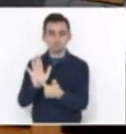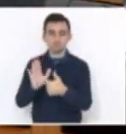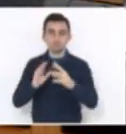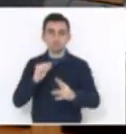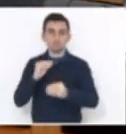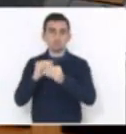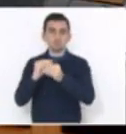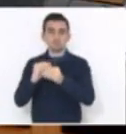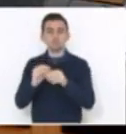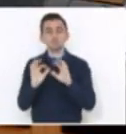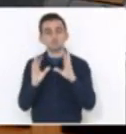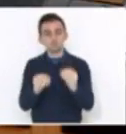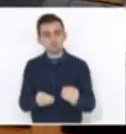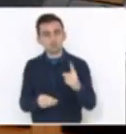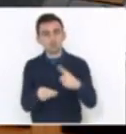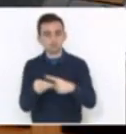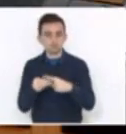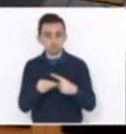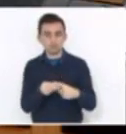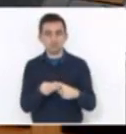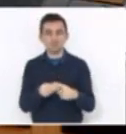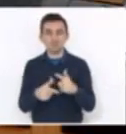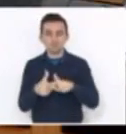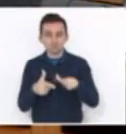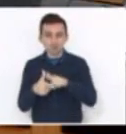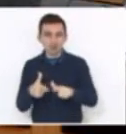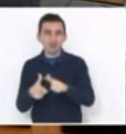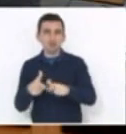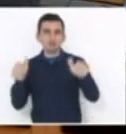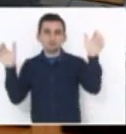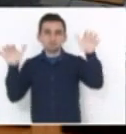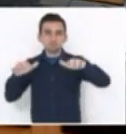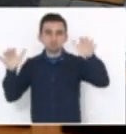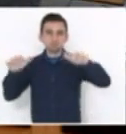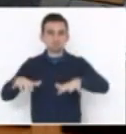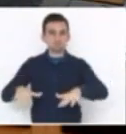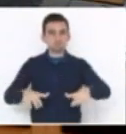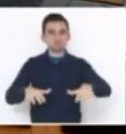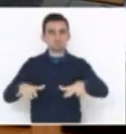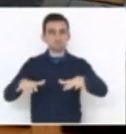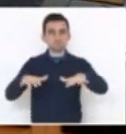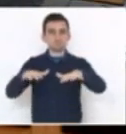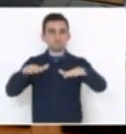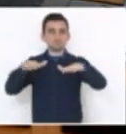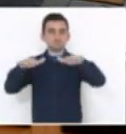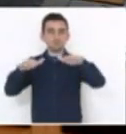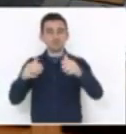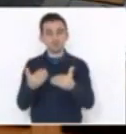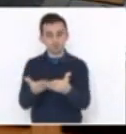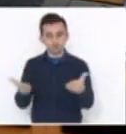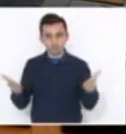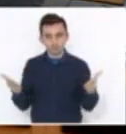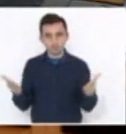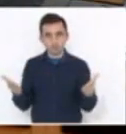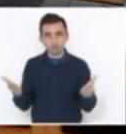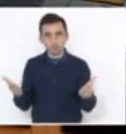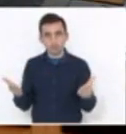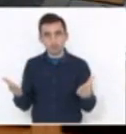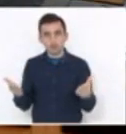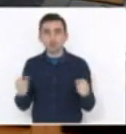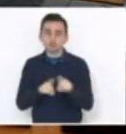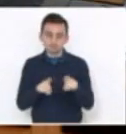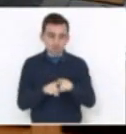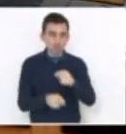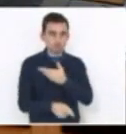municípios, atingidos pelas enchentes, pelas chuvas, fossem, e vários colegas aqui